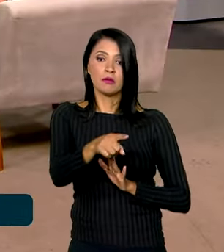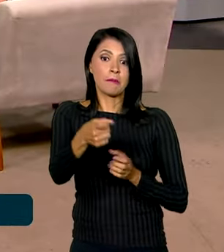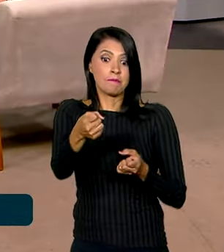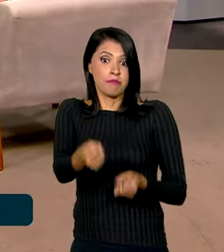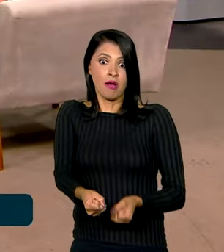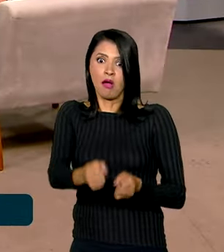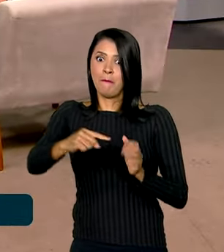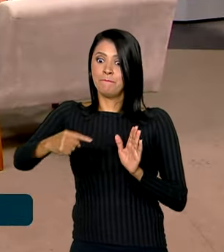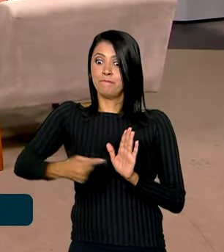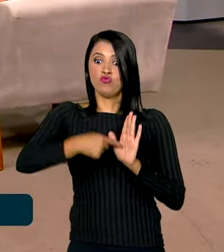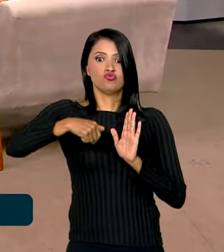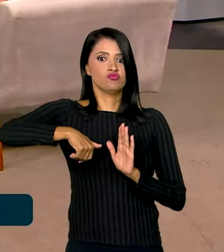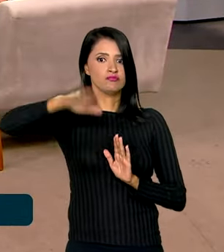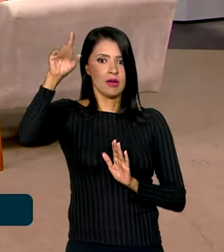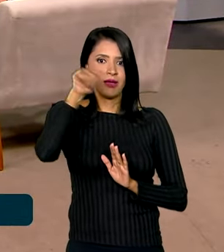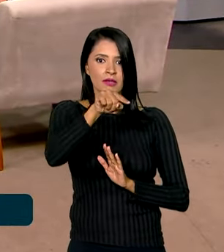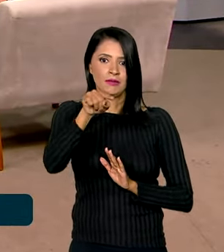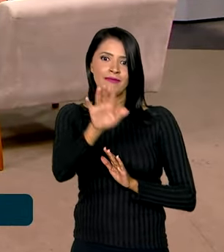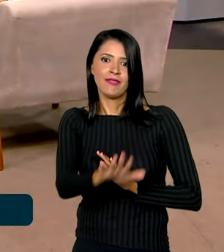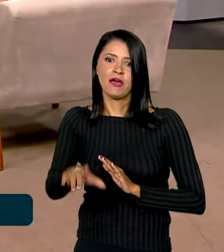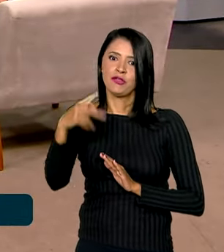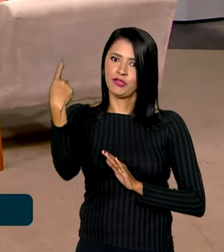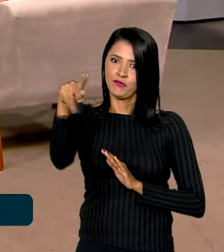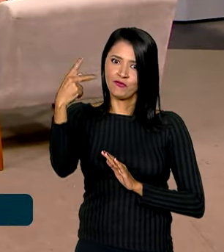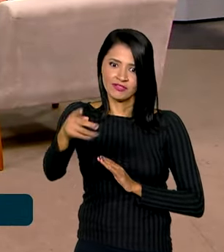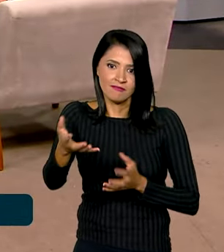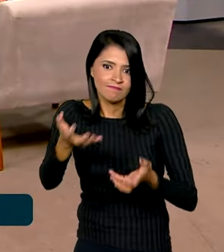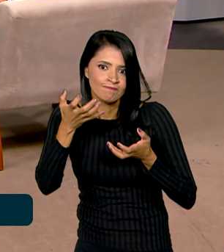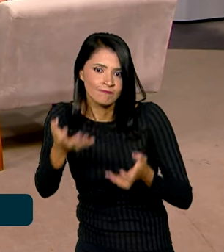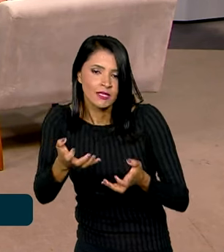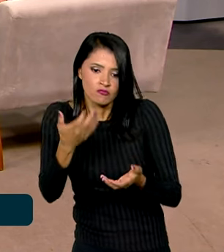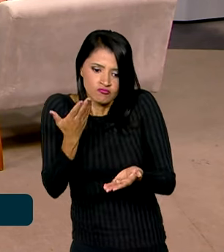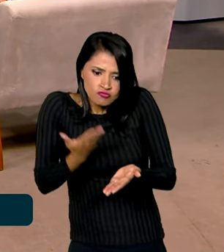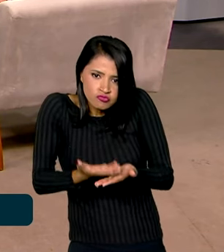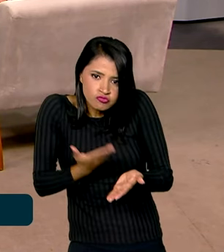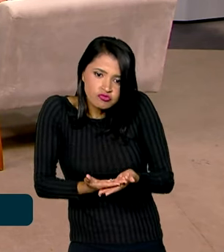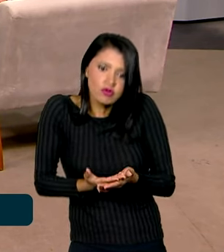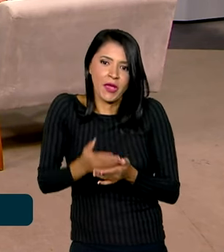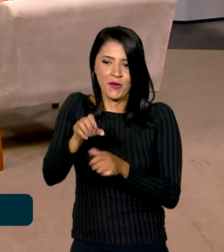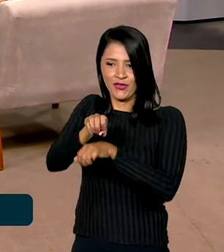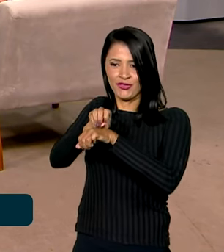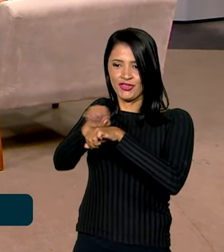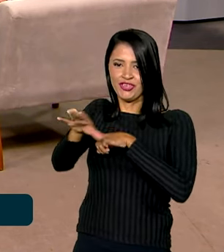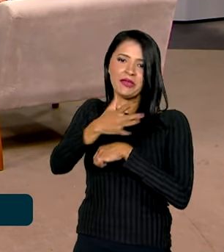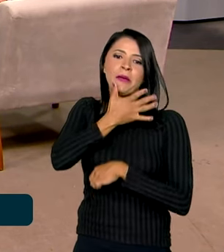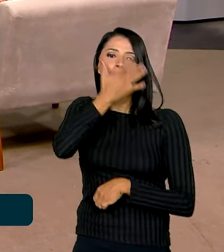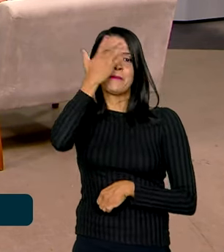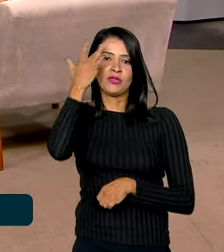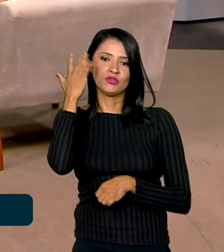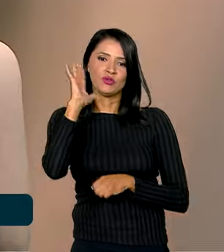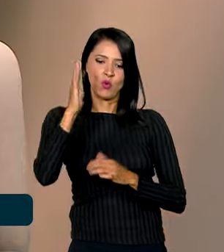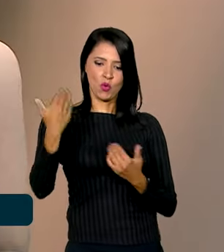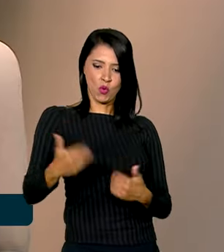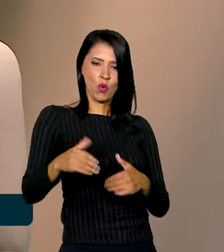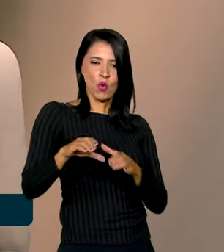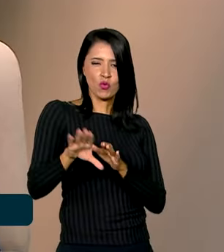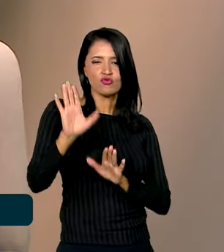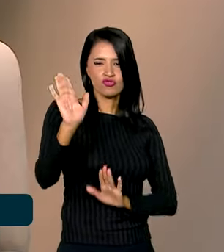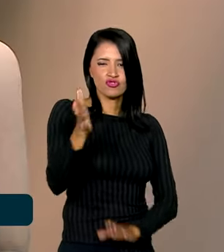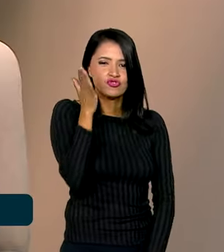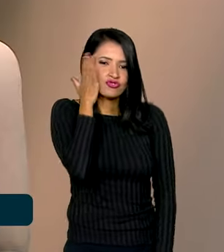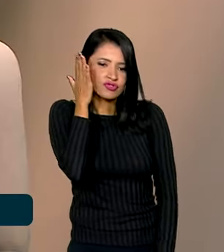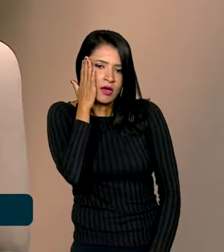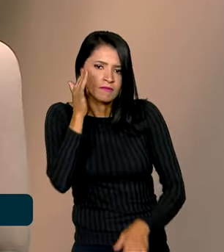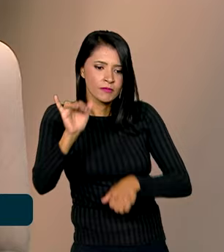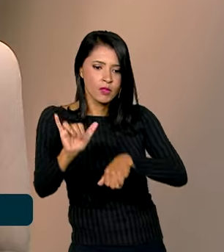Então, é uma lógica de concurso, que eu acho que já vou dando essa dica. Acho que quem já faz concurso sabe como funciona, você tem